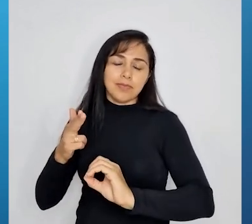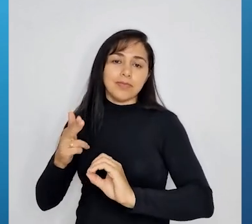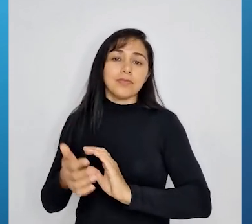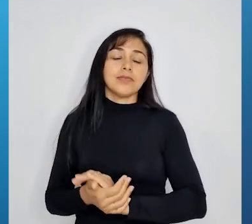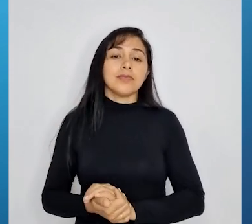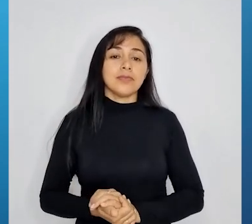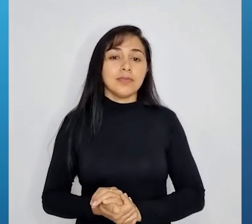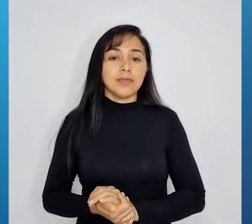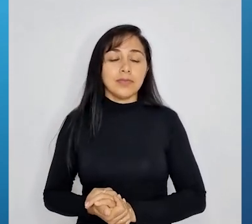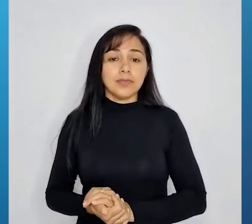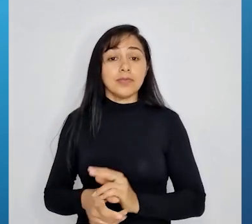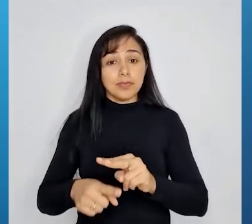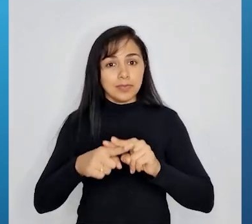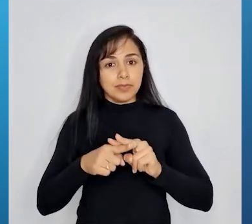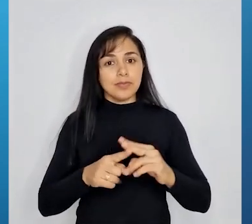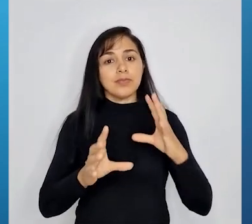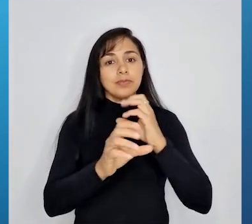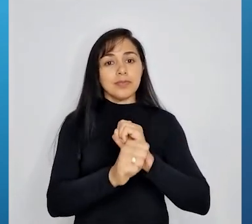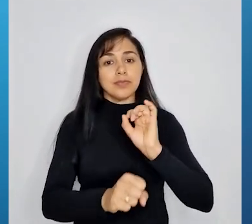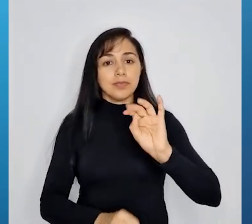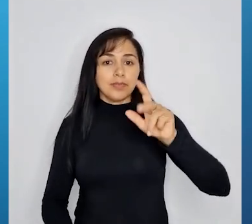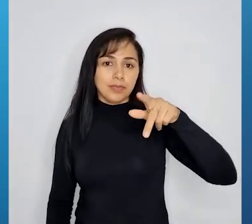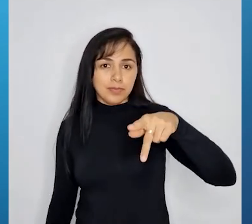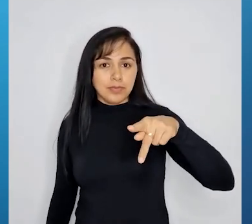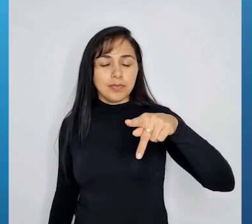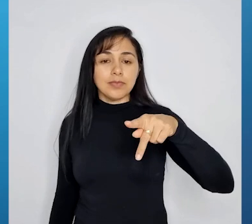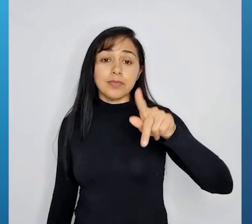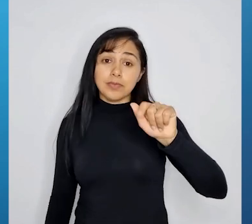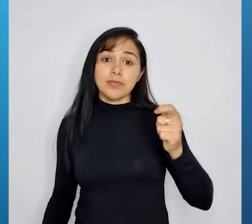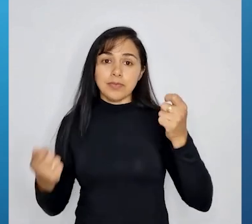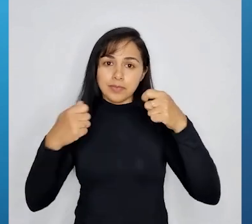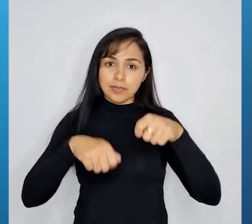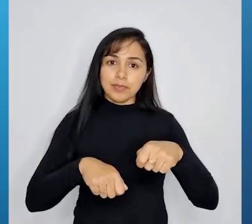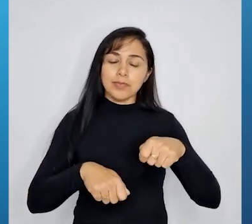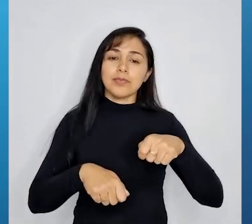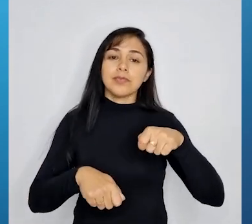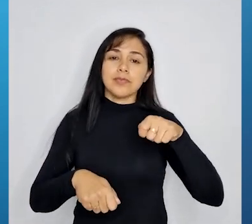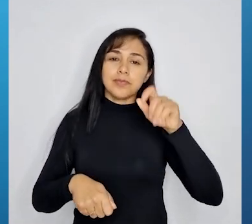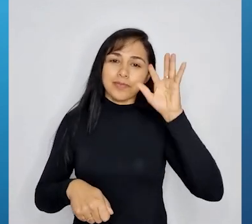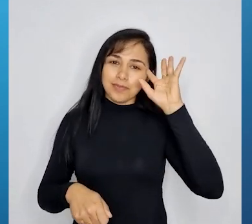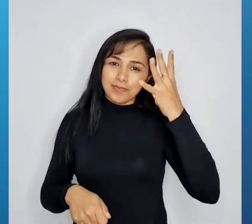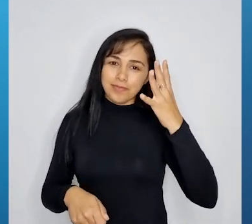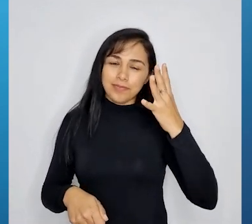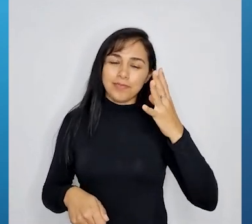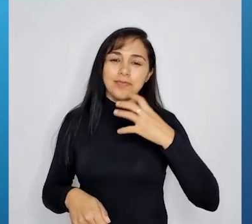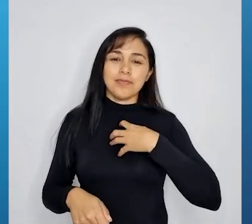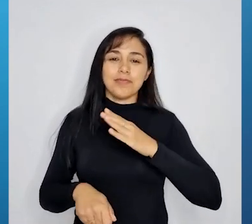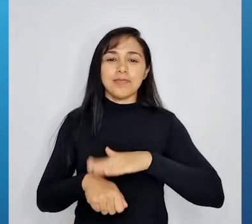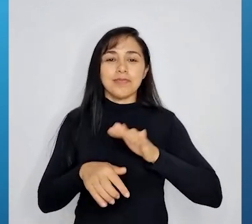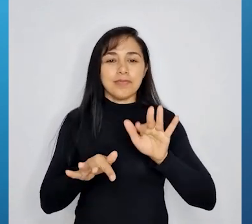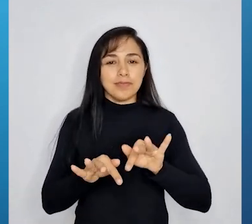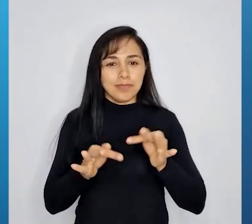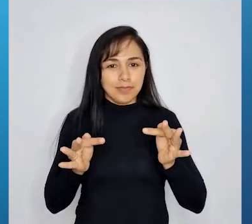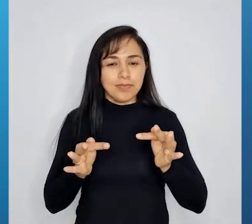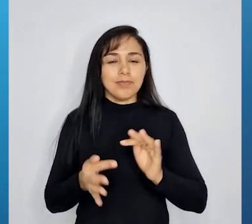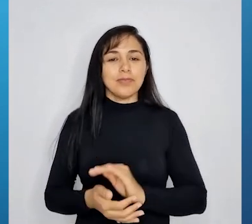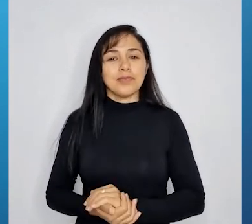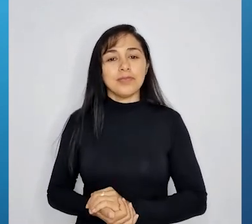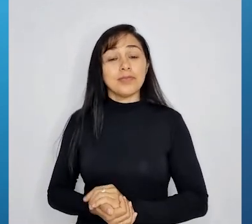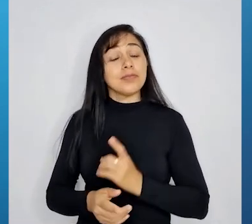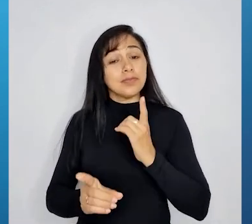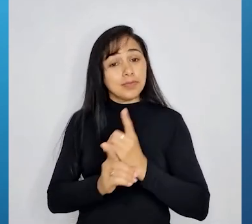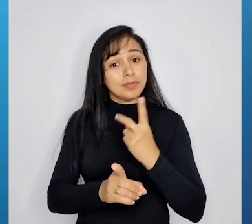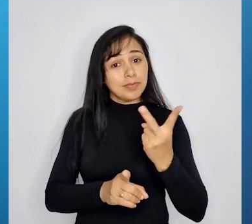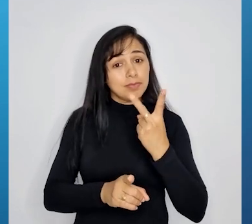com a incógnita P. E aí, uma incógnita, a gente consegue resolver tranquilamente encontrando o valor